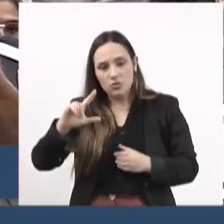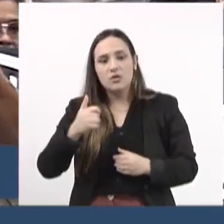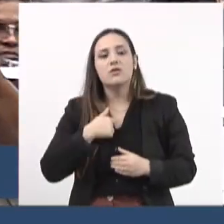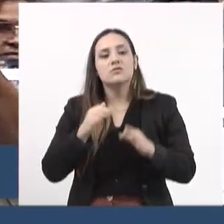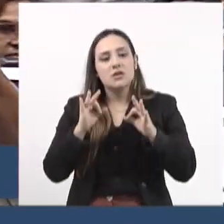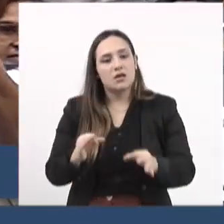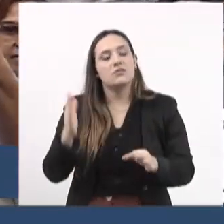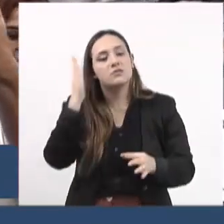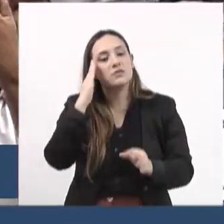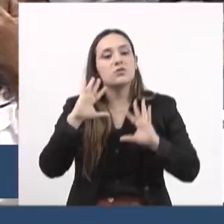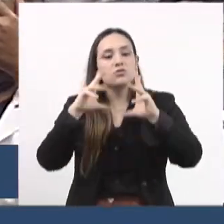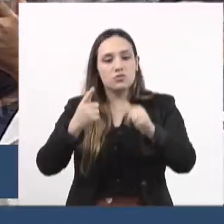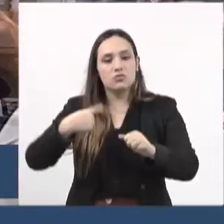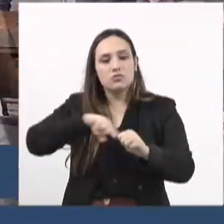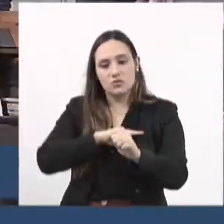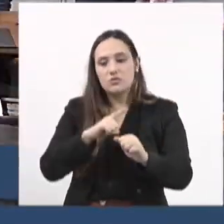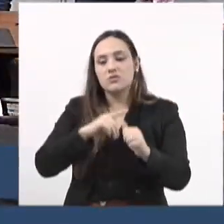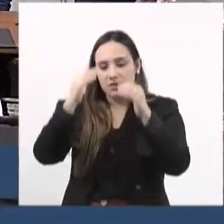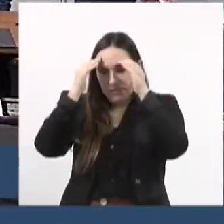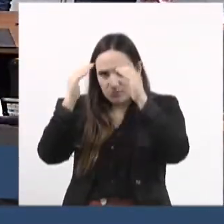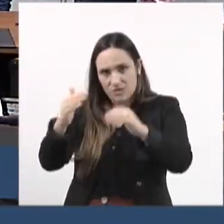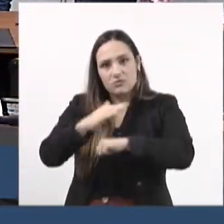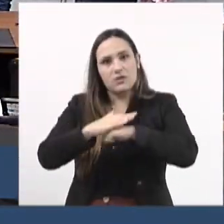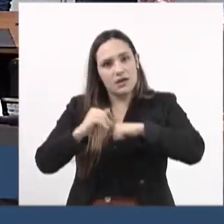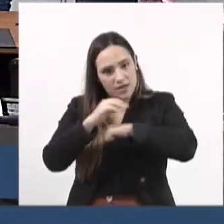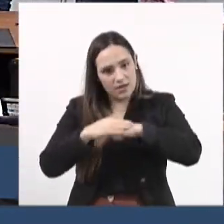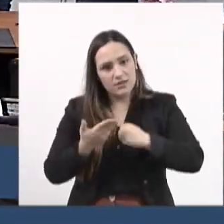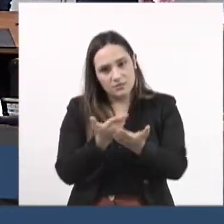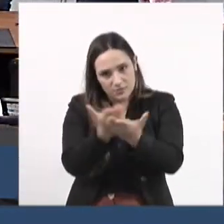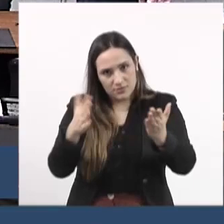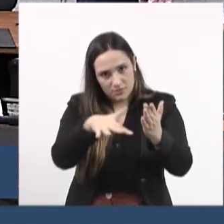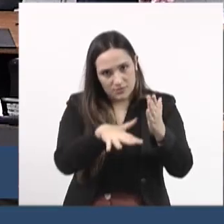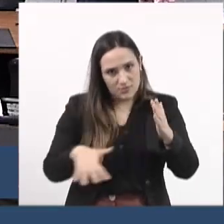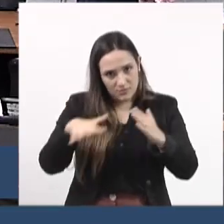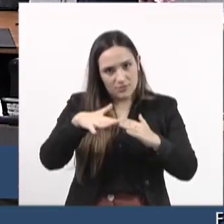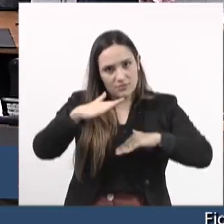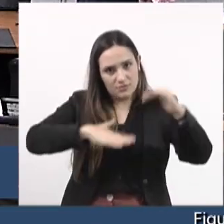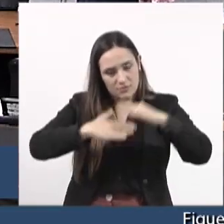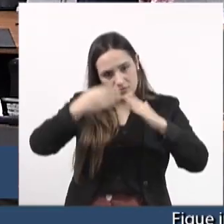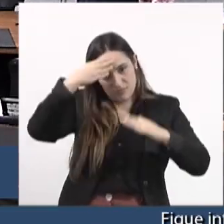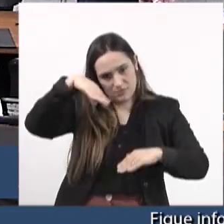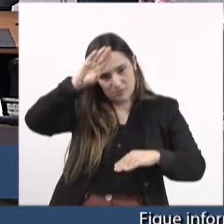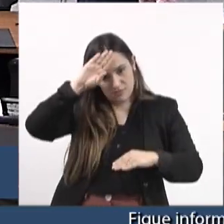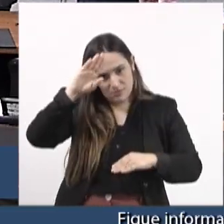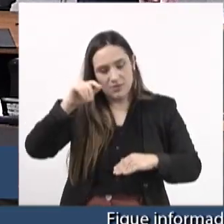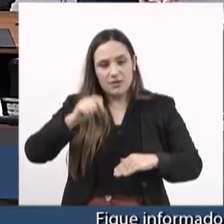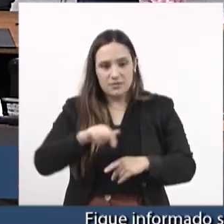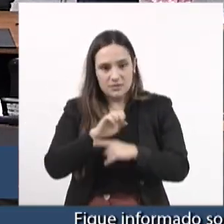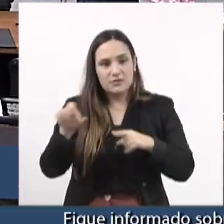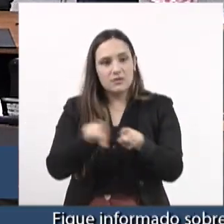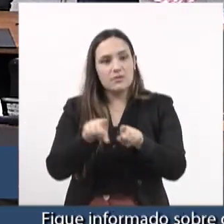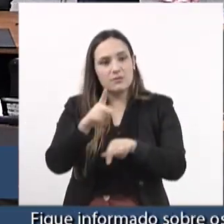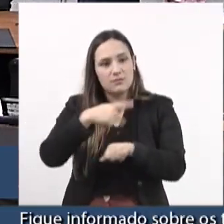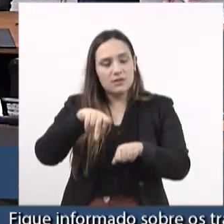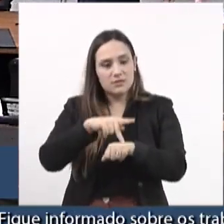nós temos um grande respeito e um carinho por esse segmento da enfermagem no nosso estado e no nosso país.